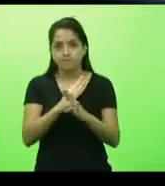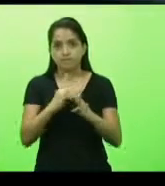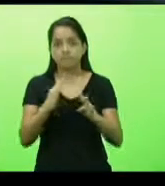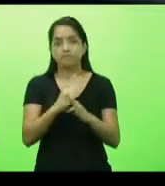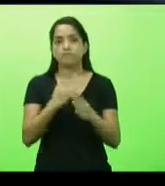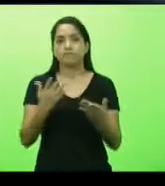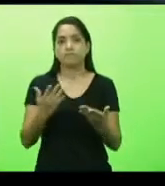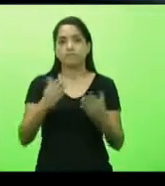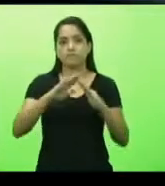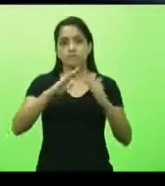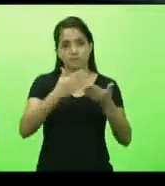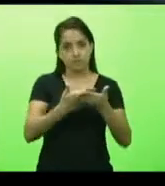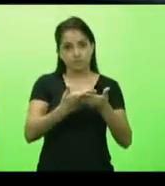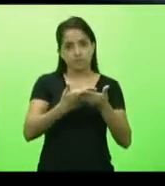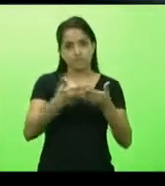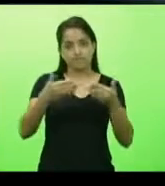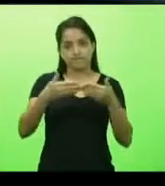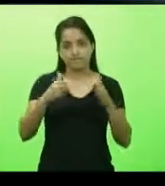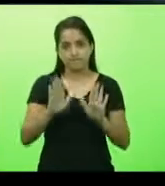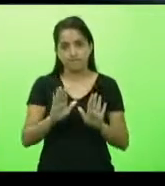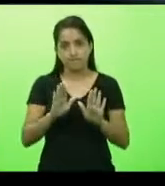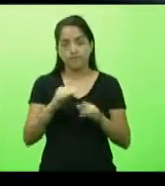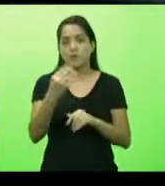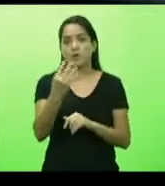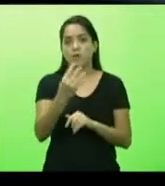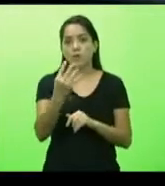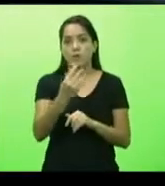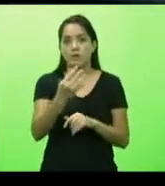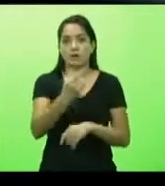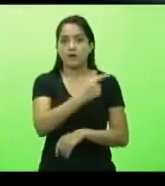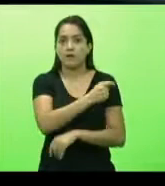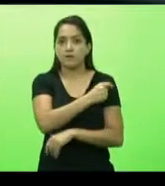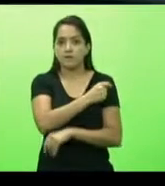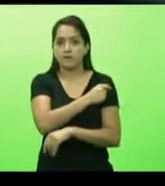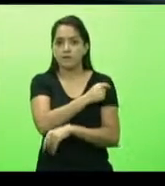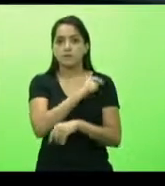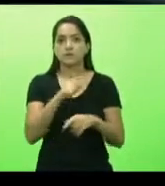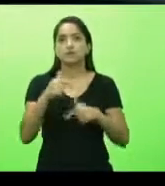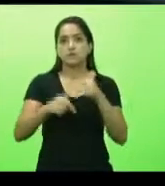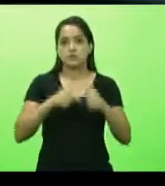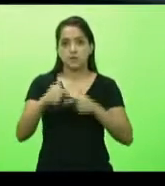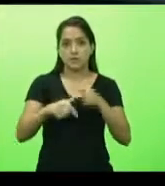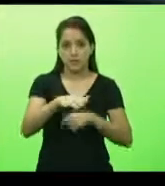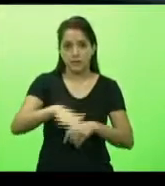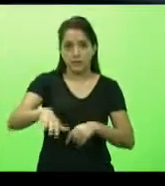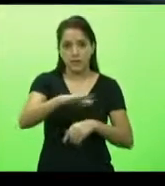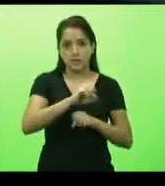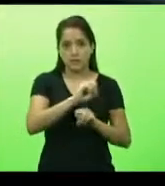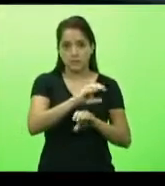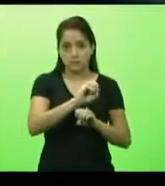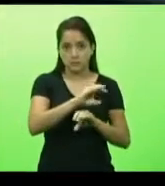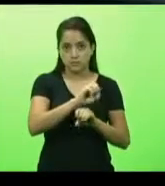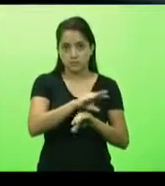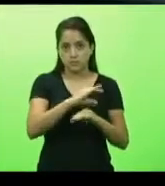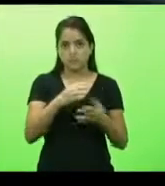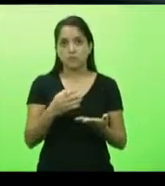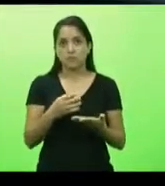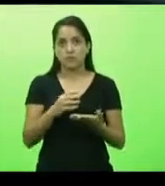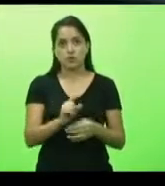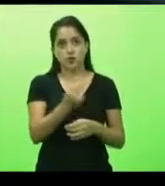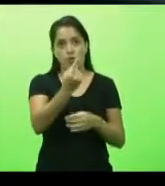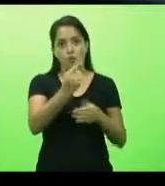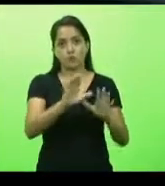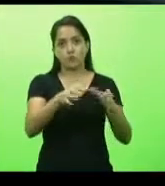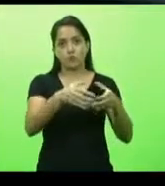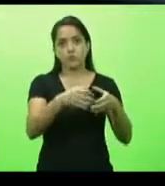escolas em funcionamento. Quarto, a vacinação dos trabalhadores em educação não é para contemplar só uma categoria,